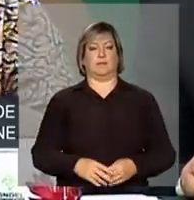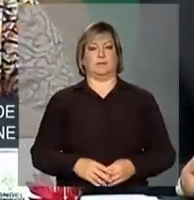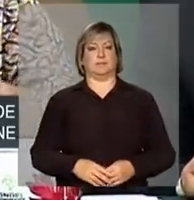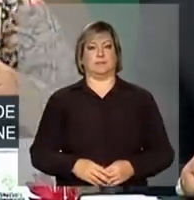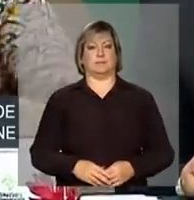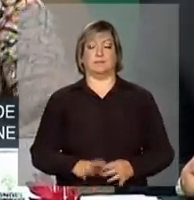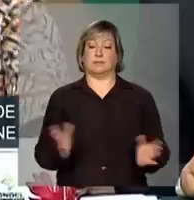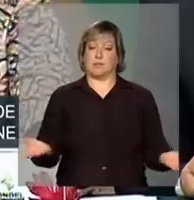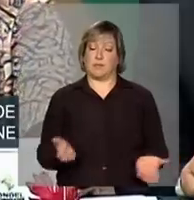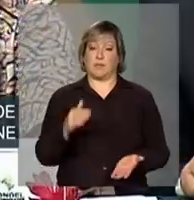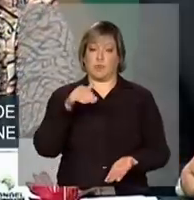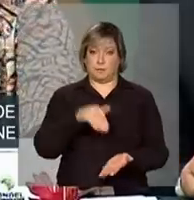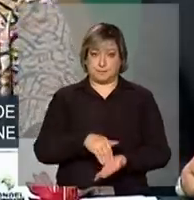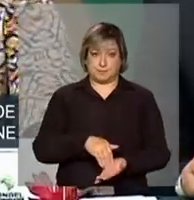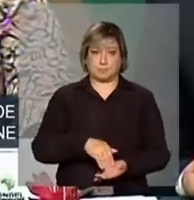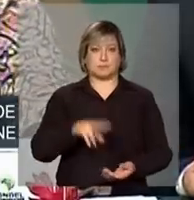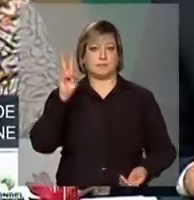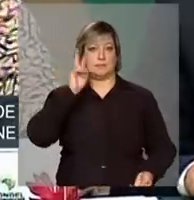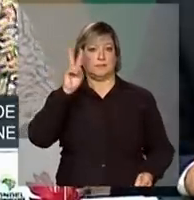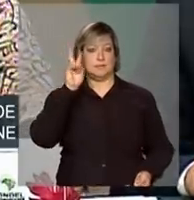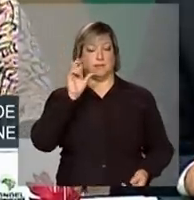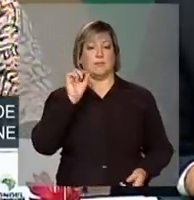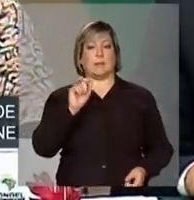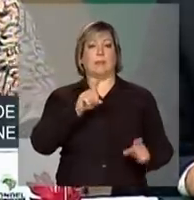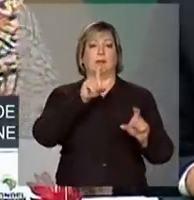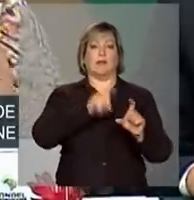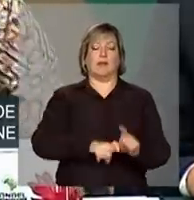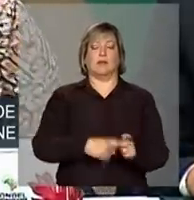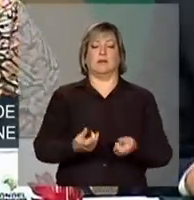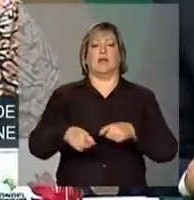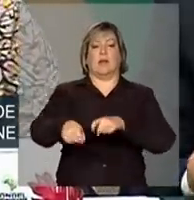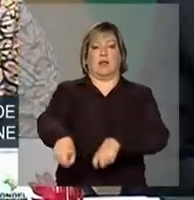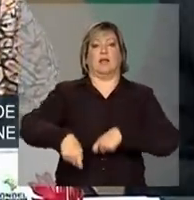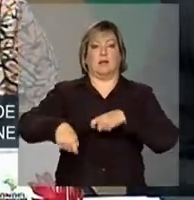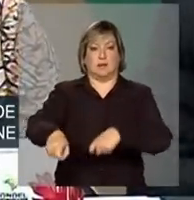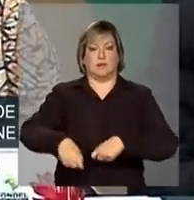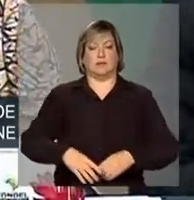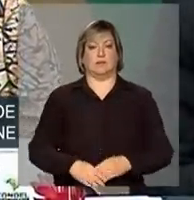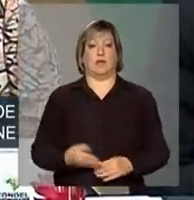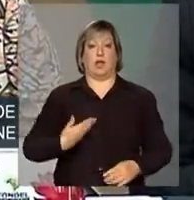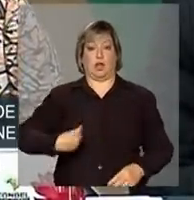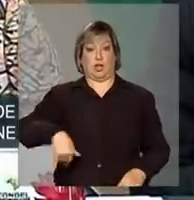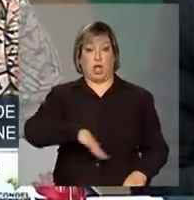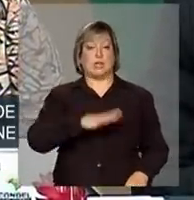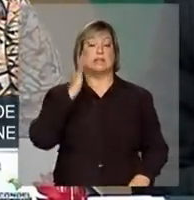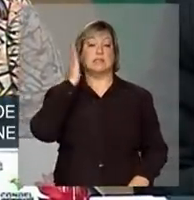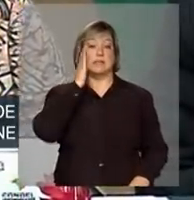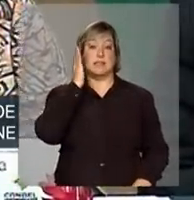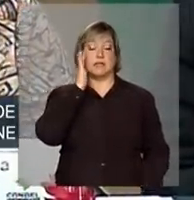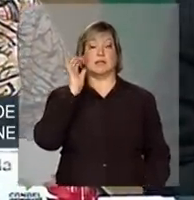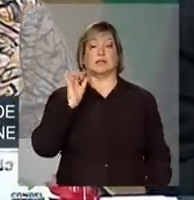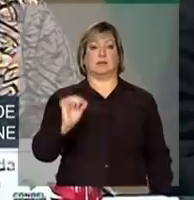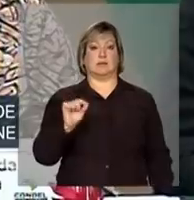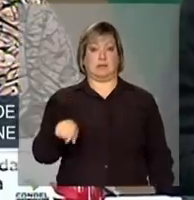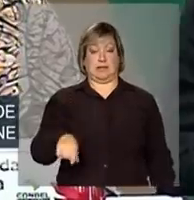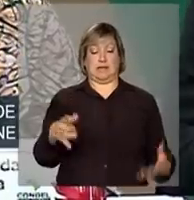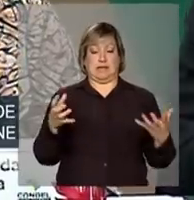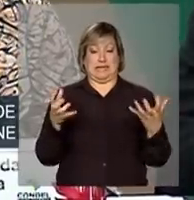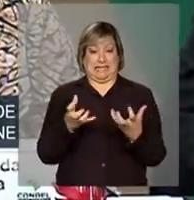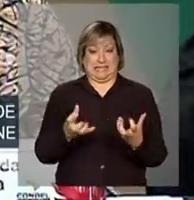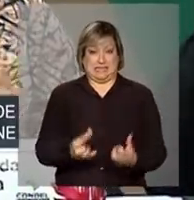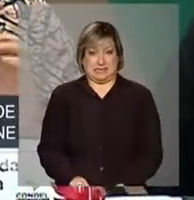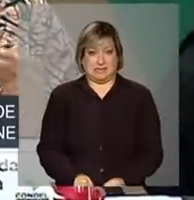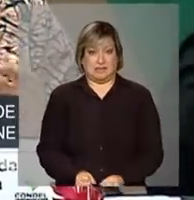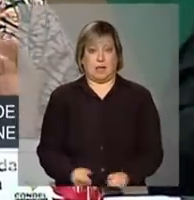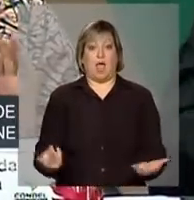Por último, no que se refere a dívidas agrícolas. Nós sabemos que a seca afetou